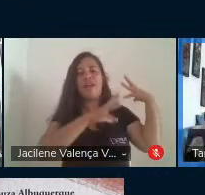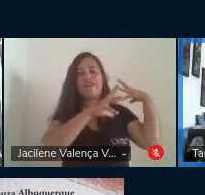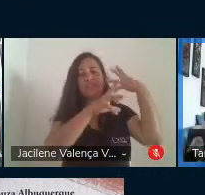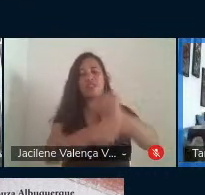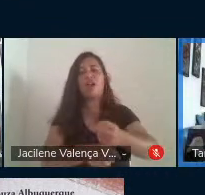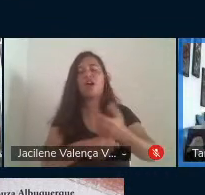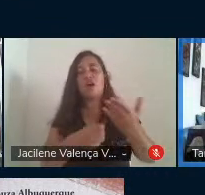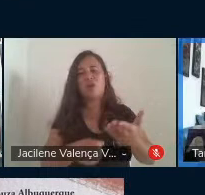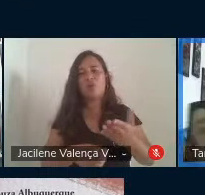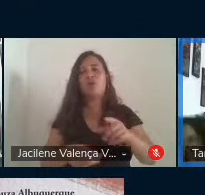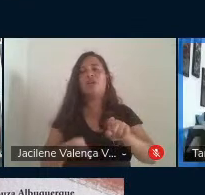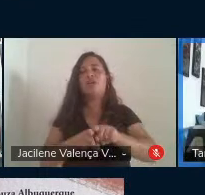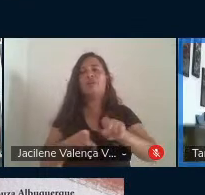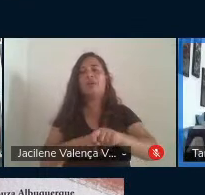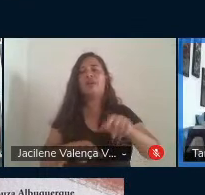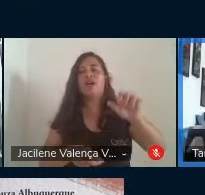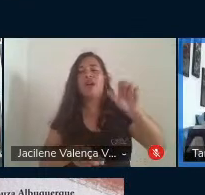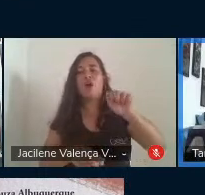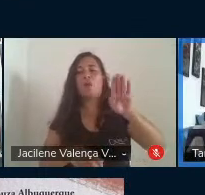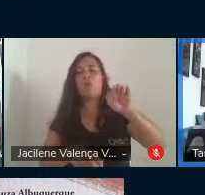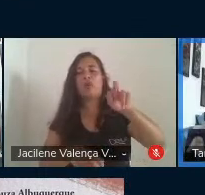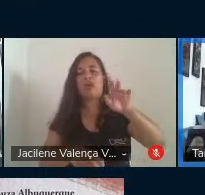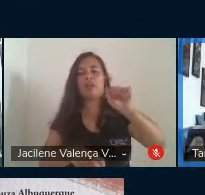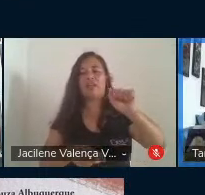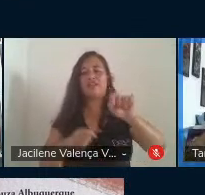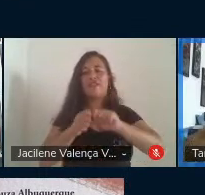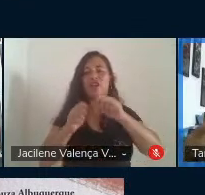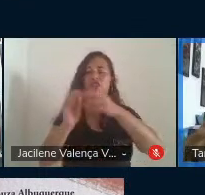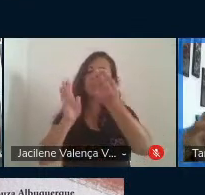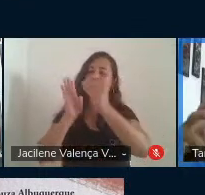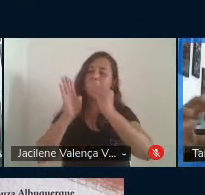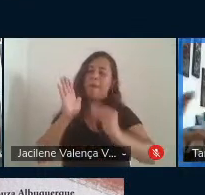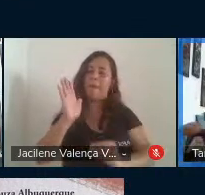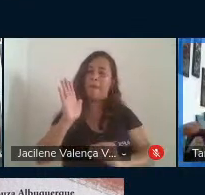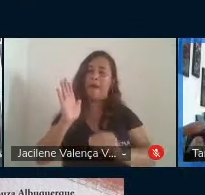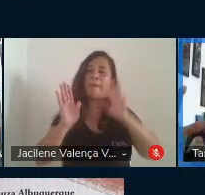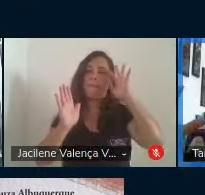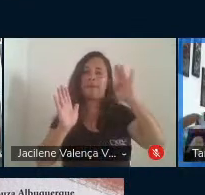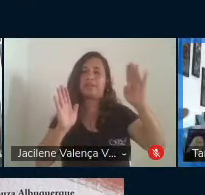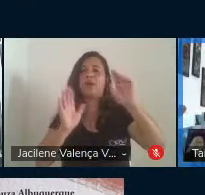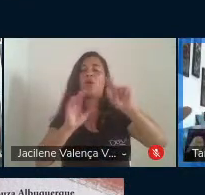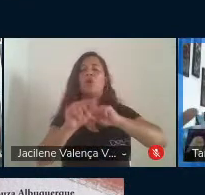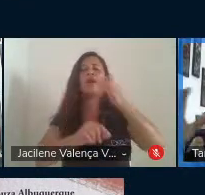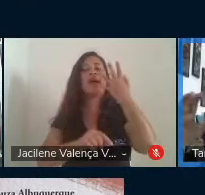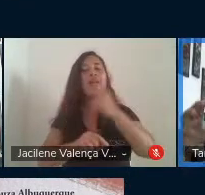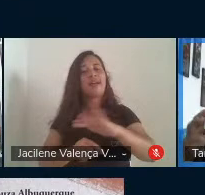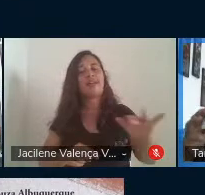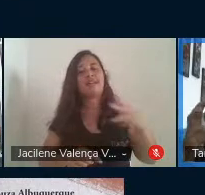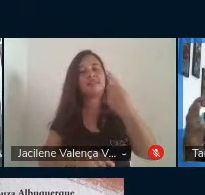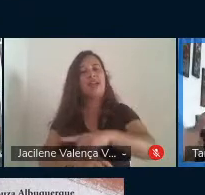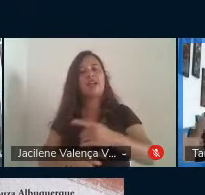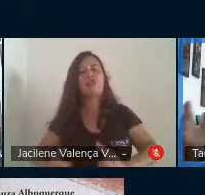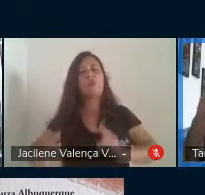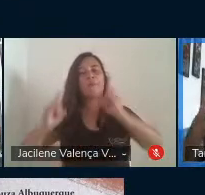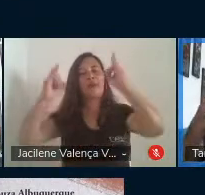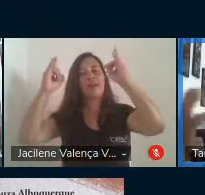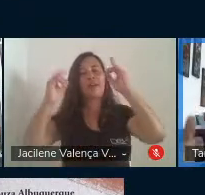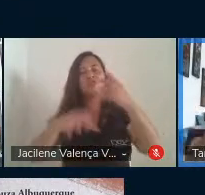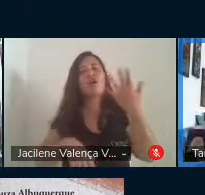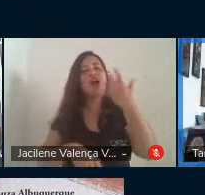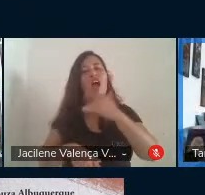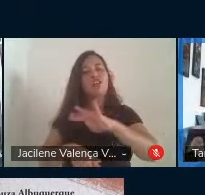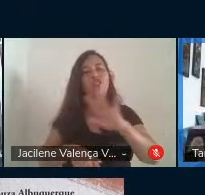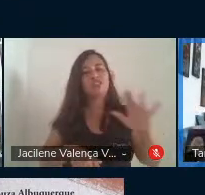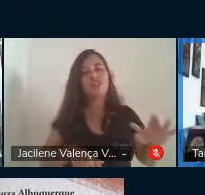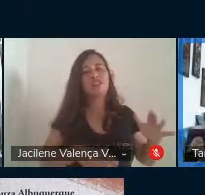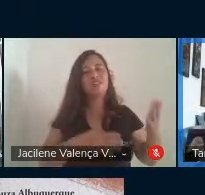Albuquerque, que problematizou, e principalmente as crianças aqui do prédio, as crianças, os